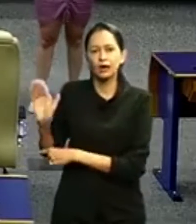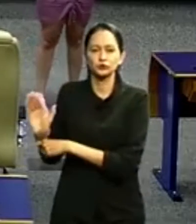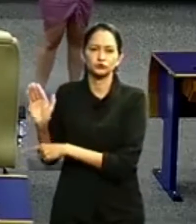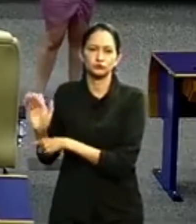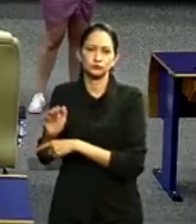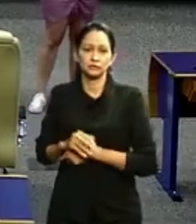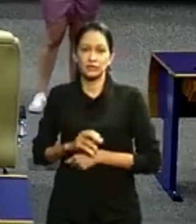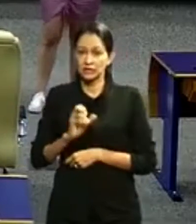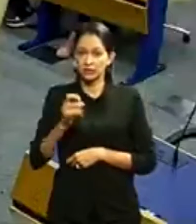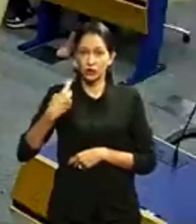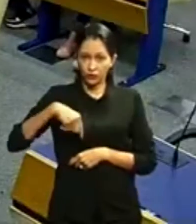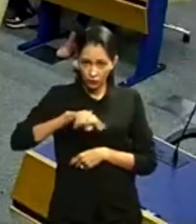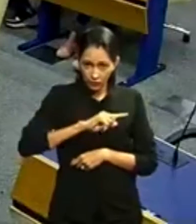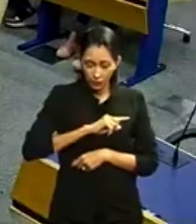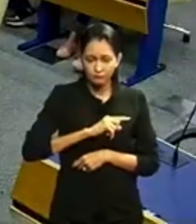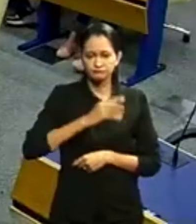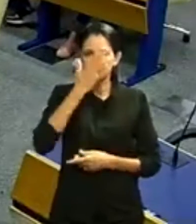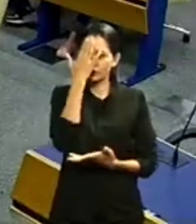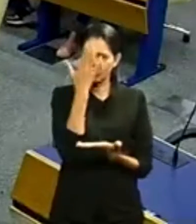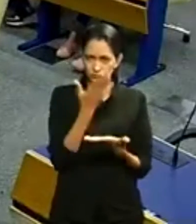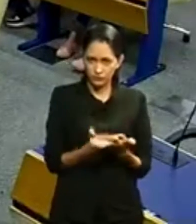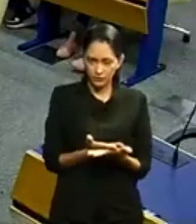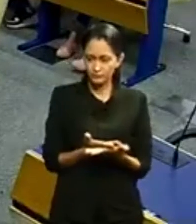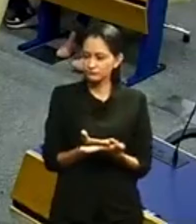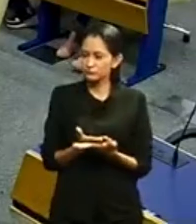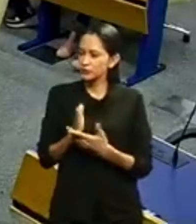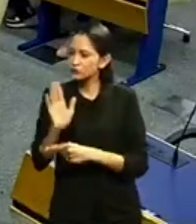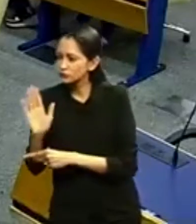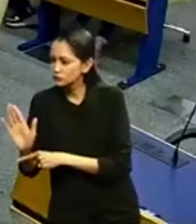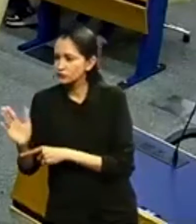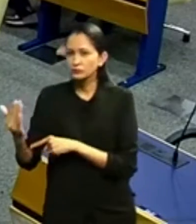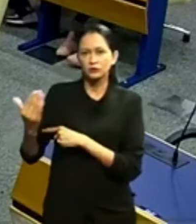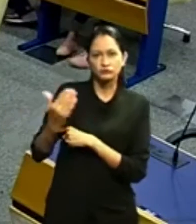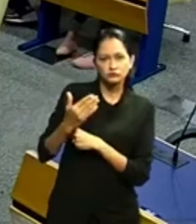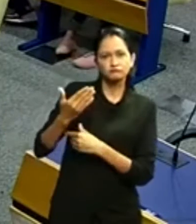Porque se a gente acreditar uns nos outros,